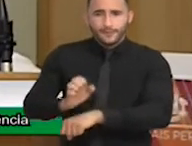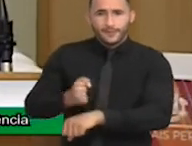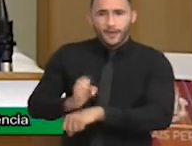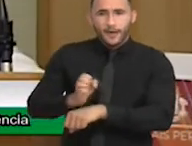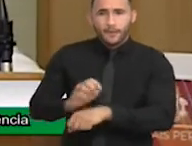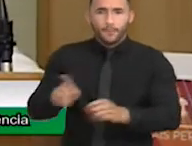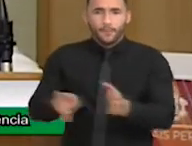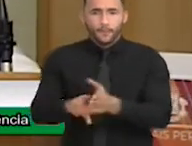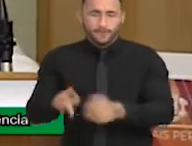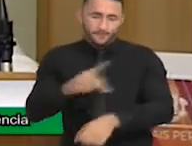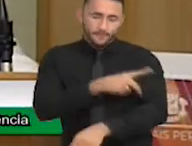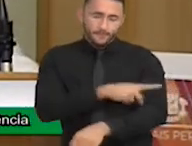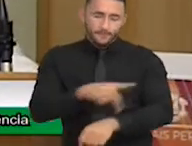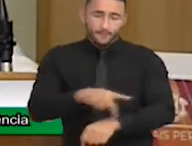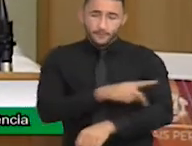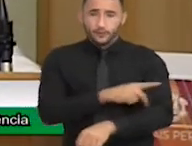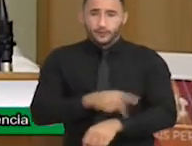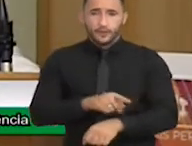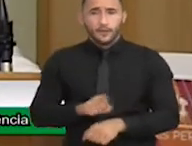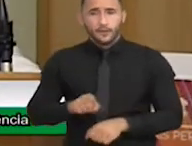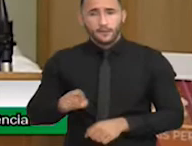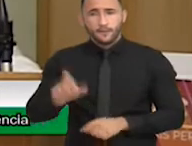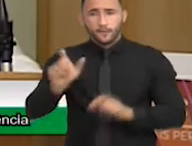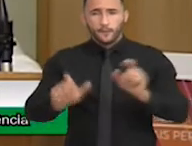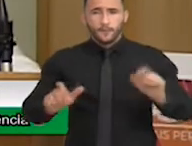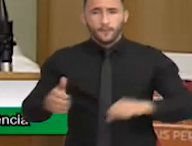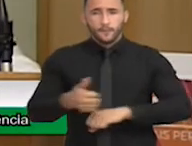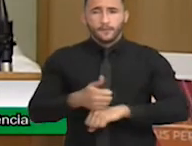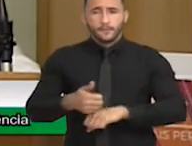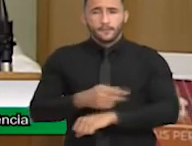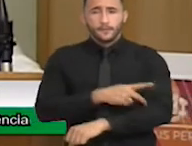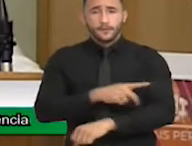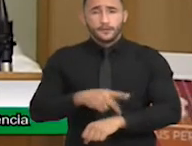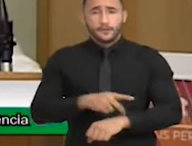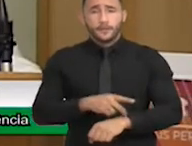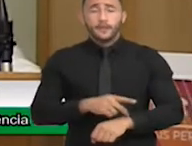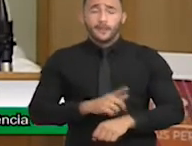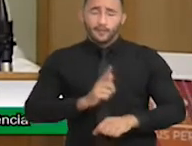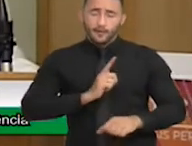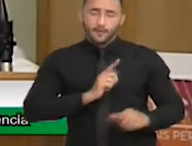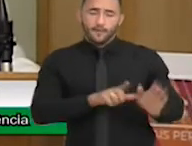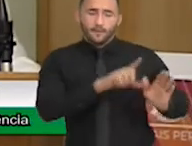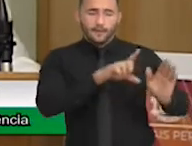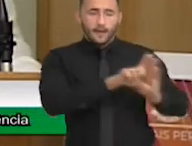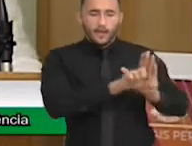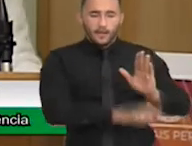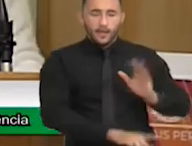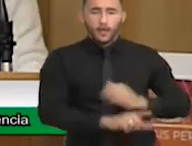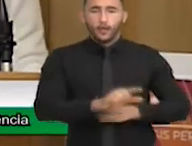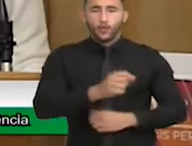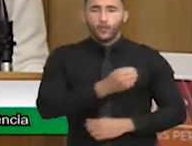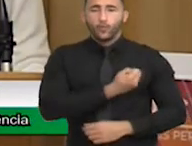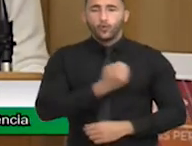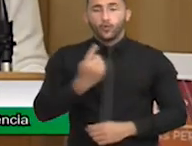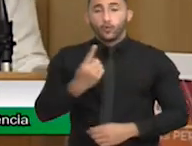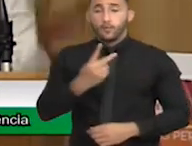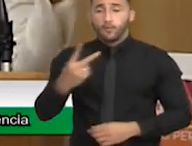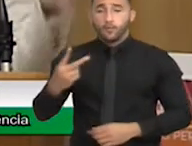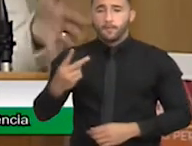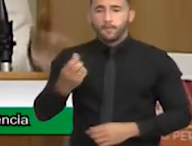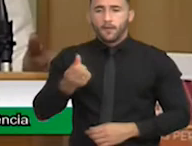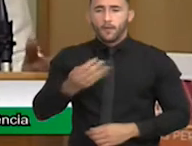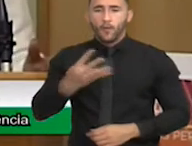mãe falou, a Vanessa falou, esses estagiários estão na lei 12.764 de 2012,